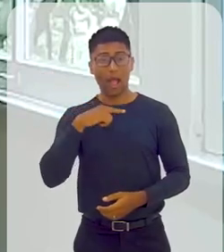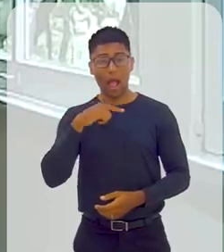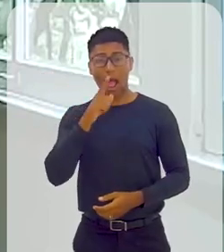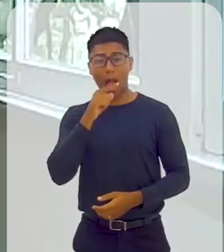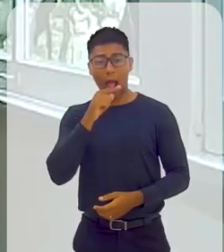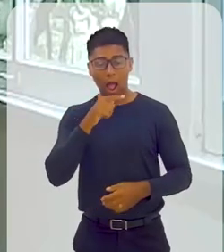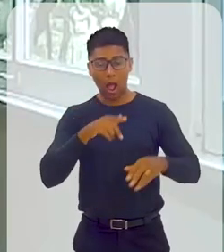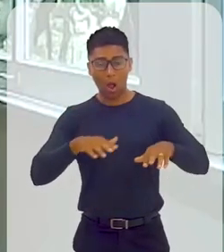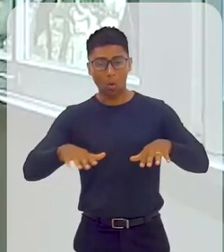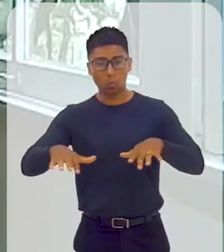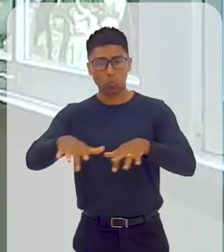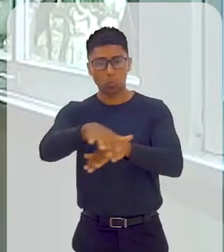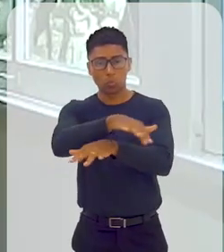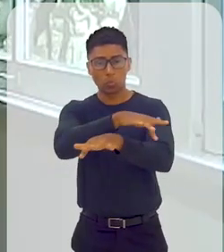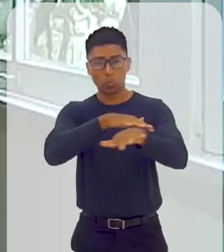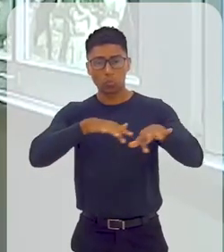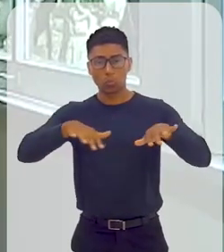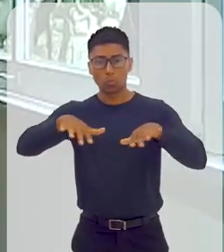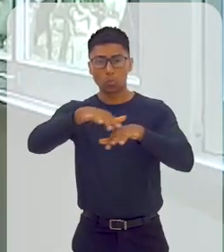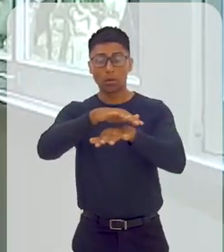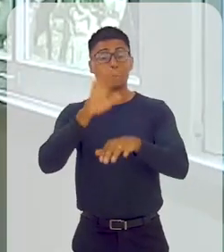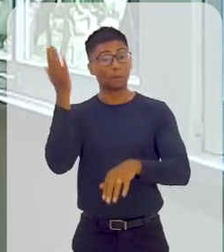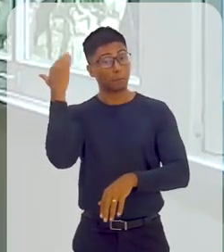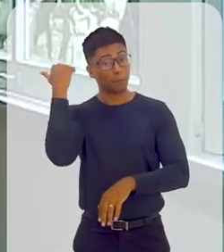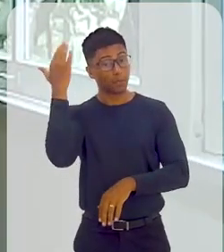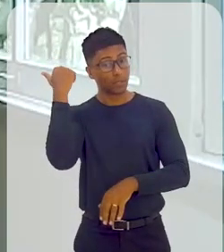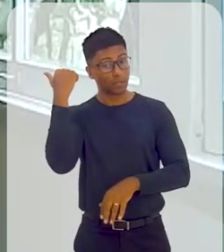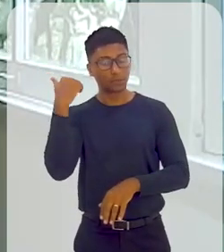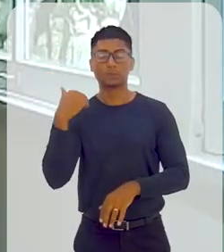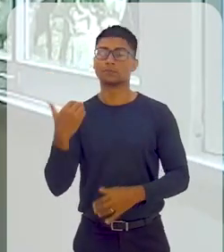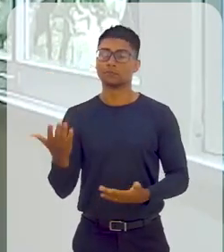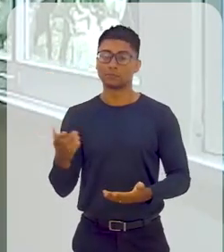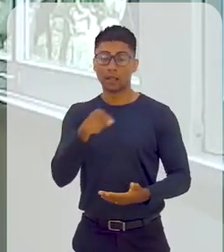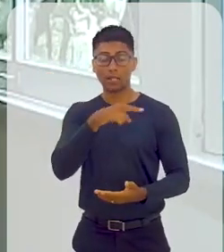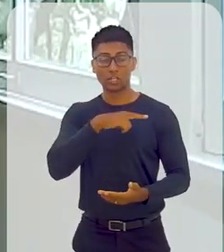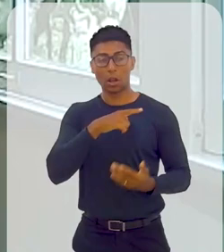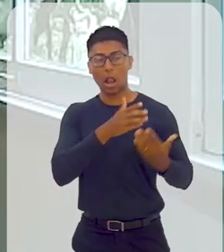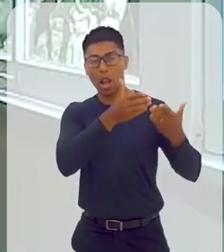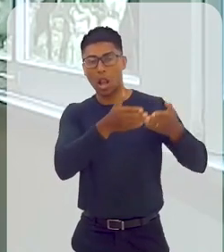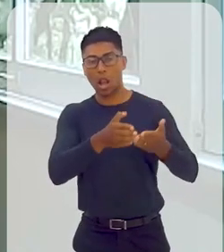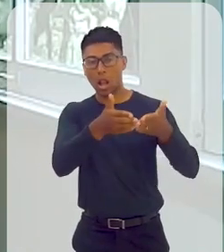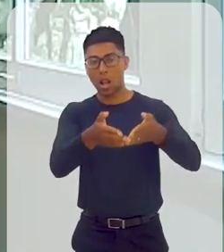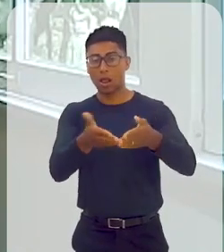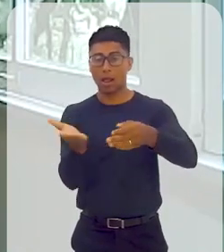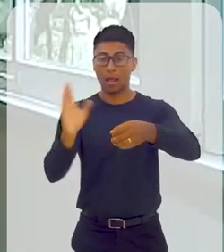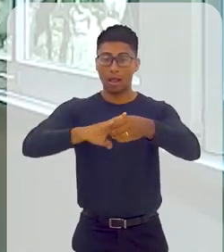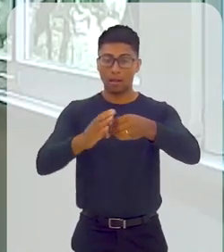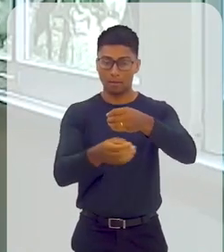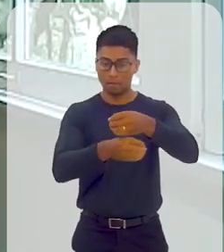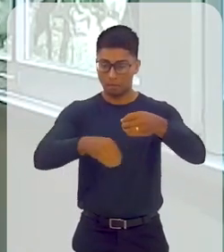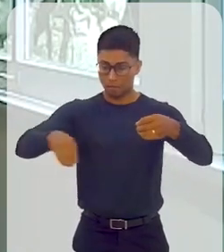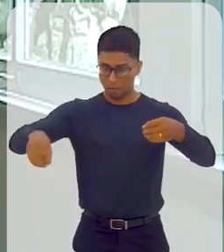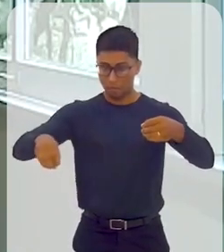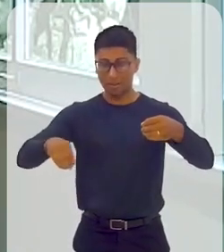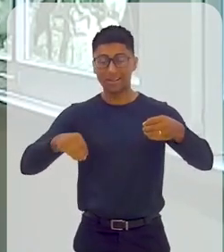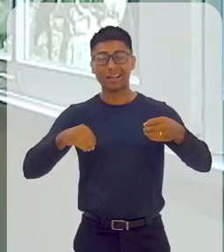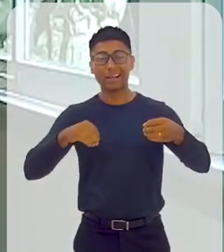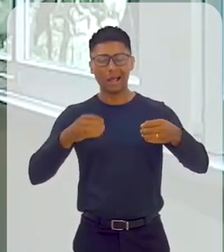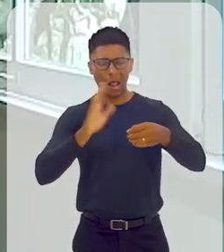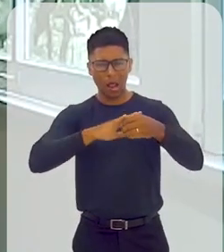cercado de água. Onde hoje está, aquilo era água. Chegavam ali umas barcaças e o esgoto era